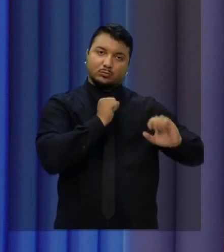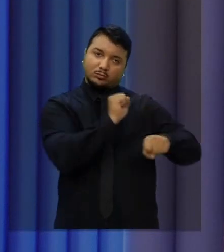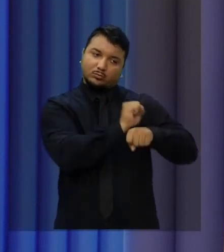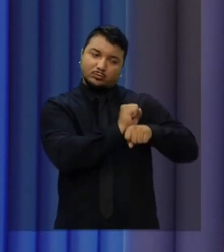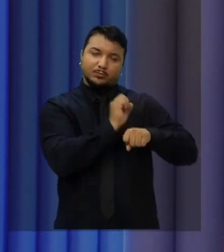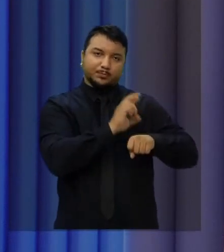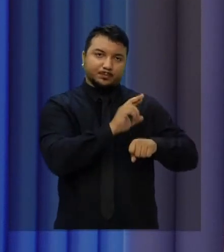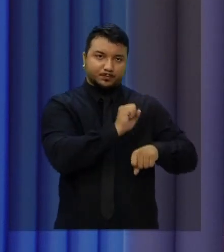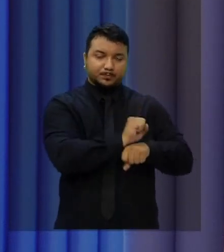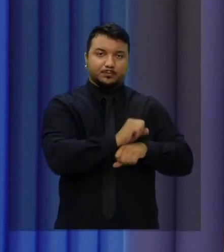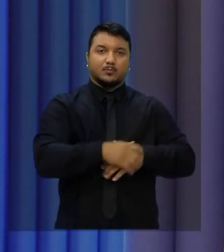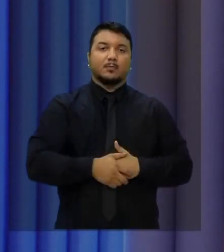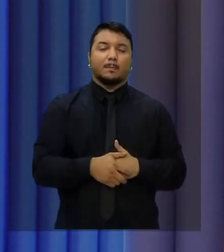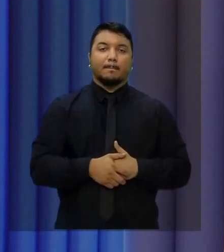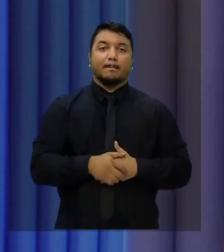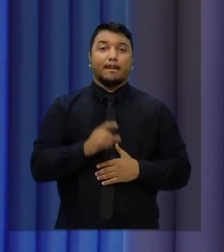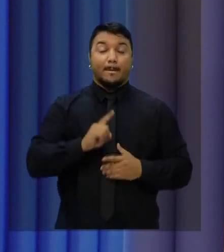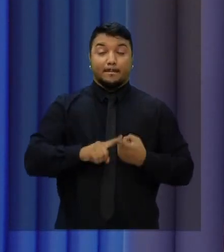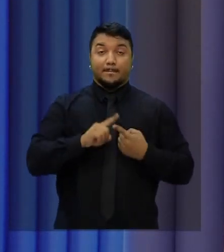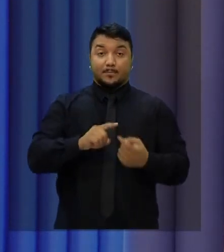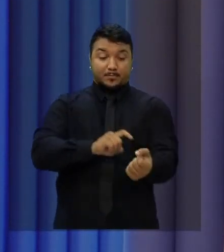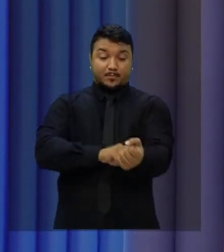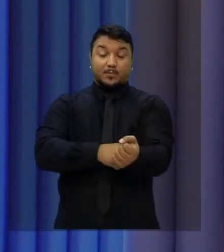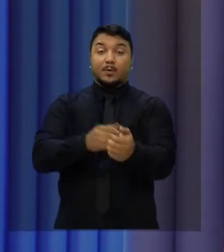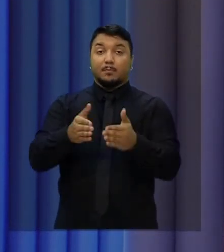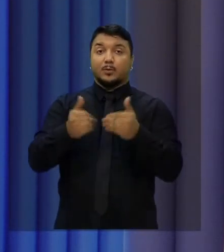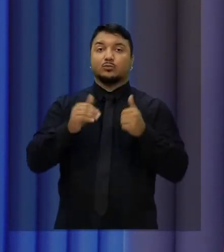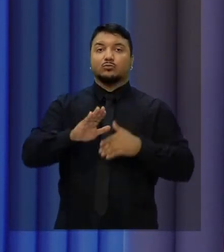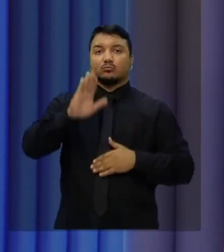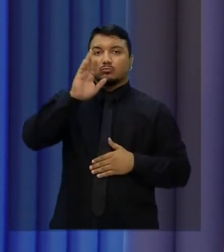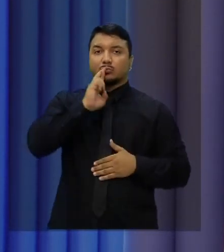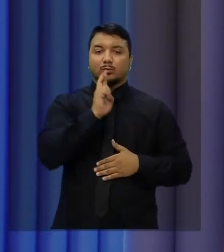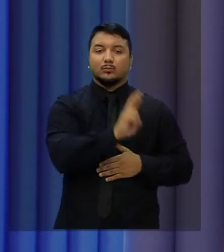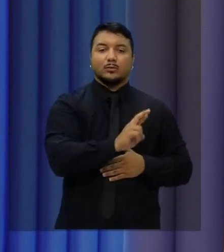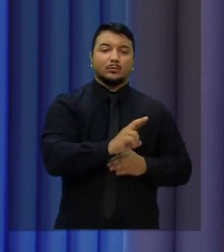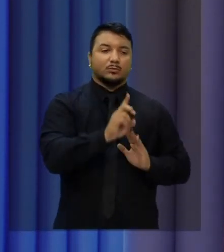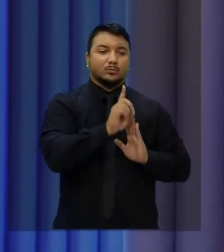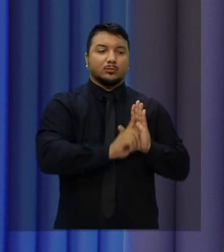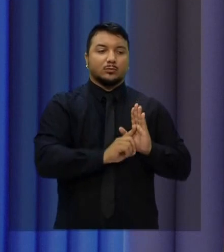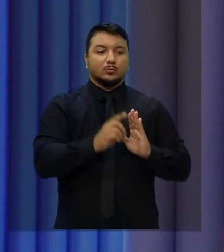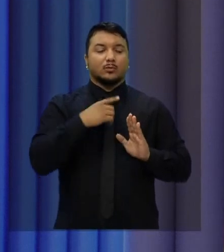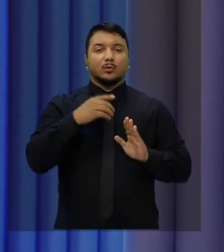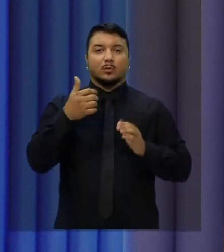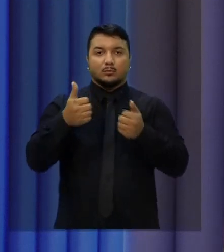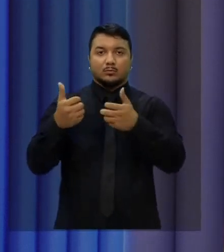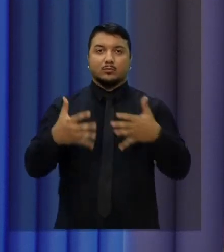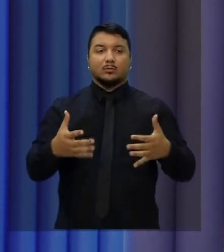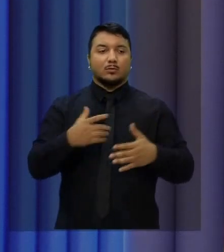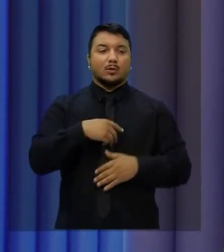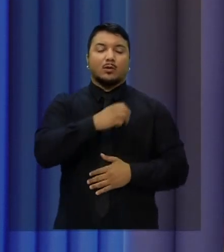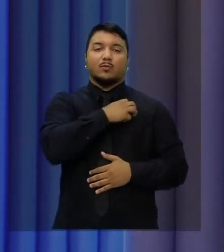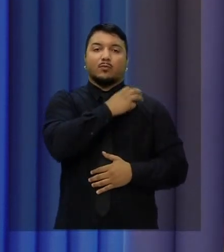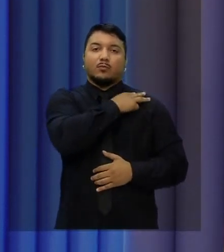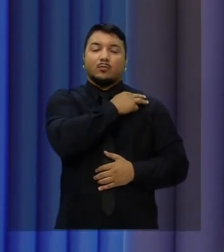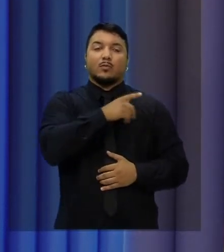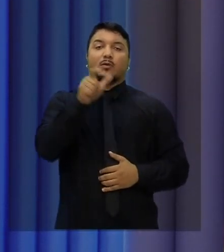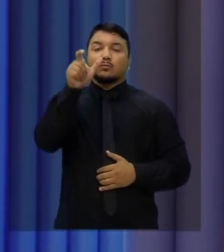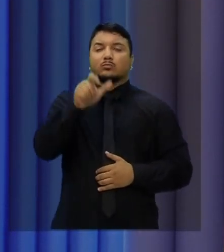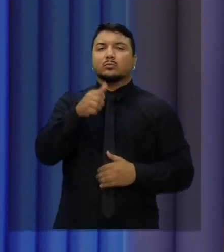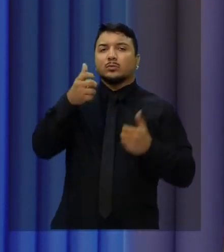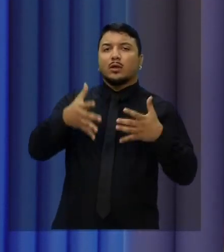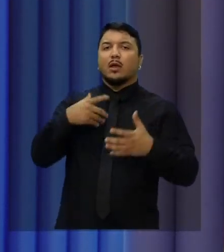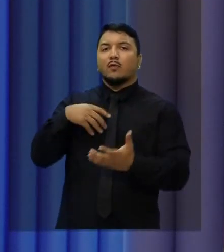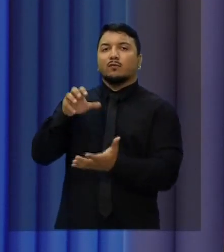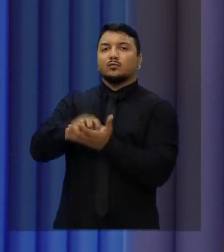Capitão Wagner. Bom, há pouco também, o candidato é humano de Freitas, pediu direito de resposta. Na citação, o candidato Capitão Wagner afirmou que ele era